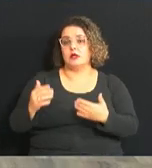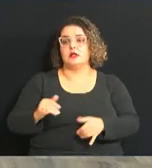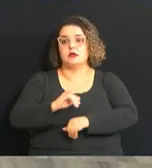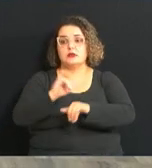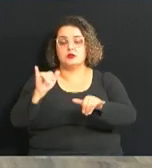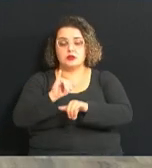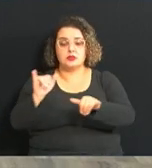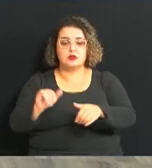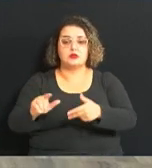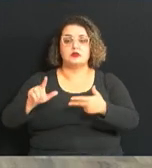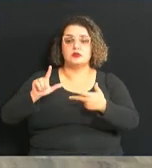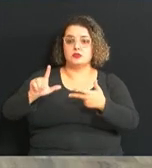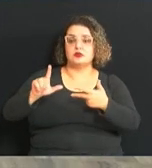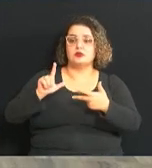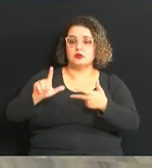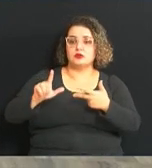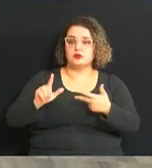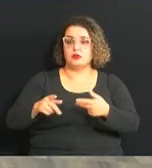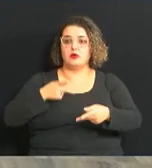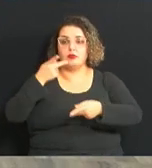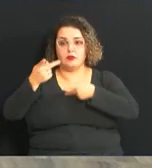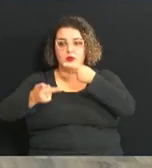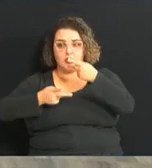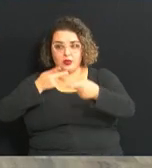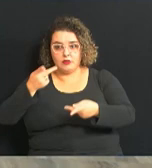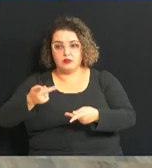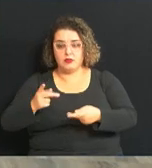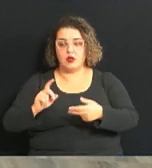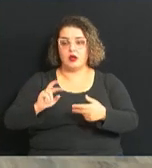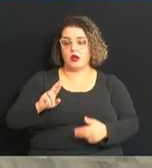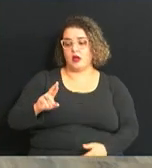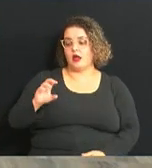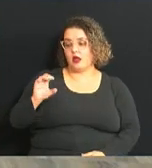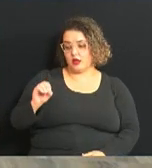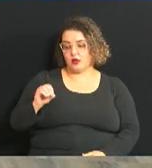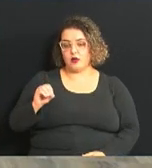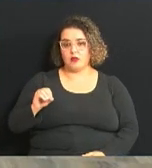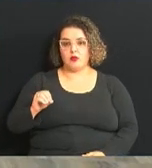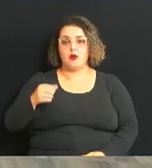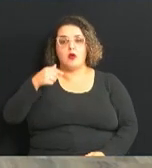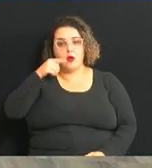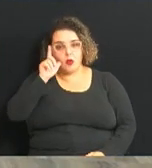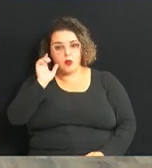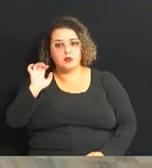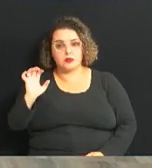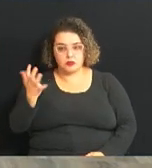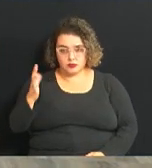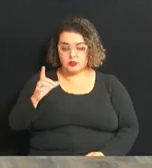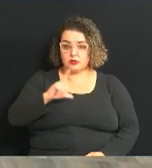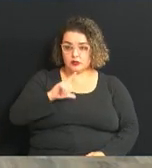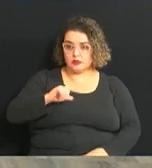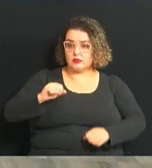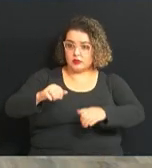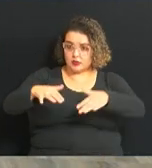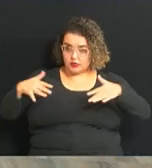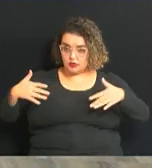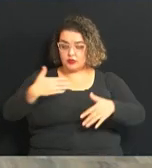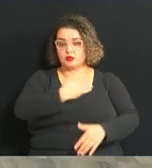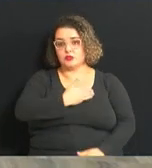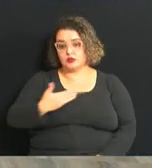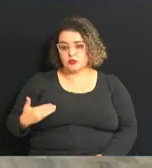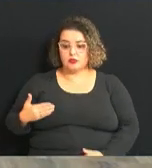do Legislativo abordamos aí a reunião ordinária que aconteceu ontem teve as audiências públicas à frente o